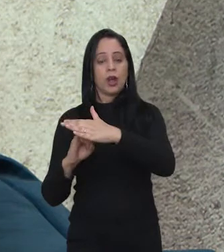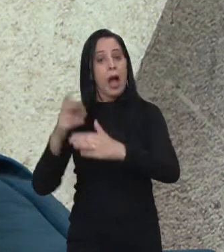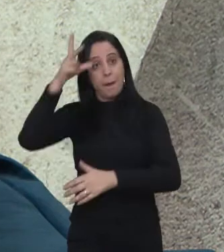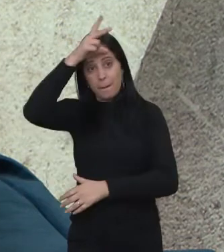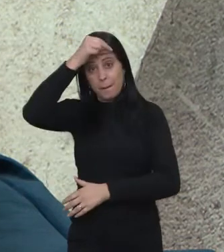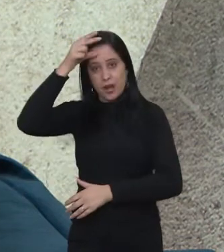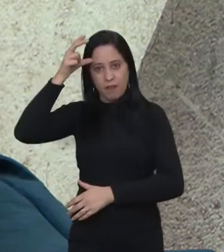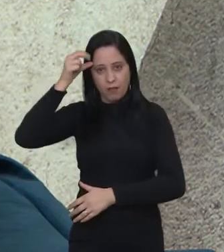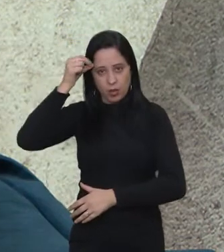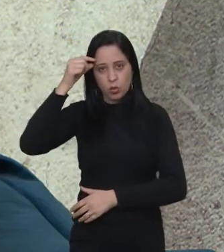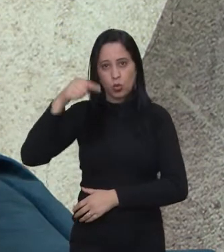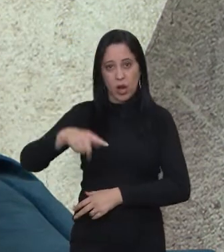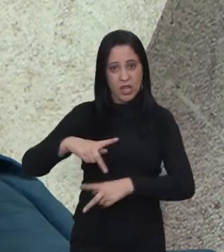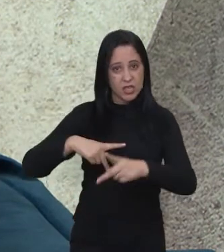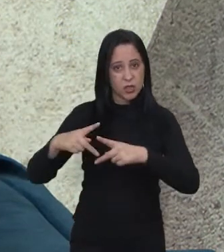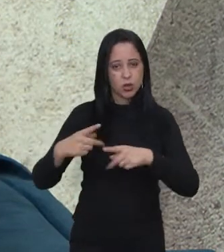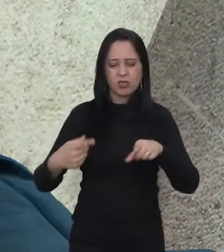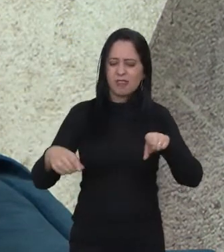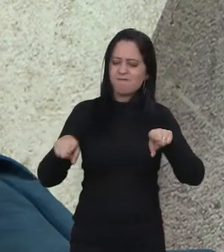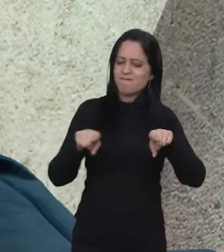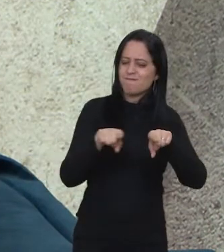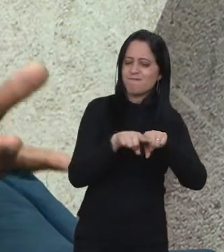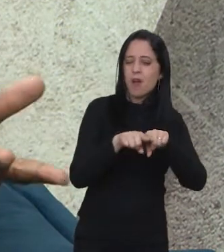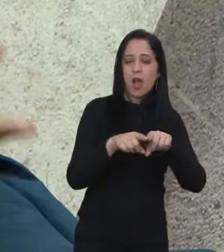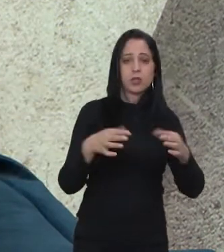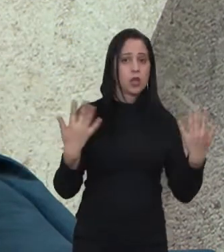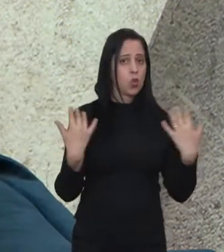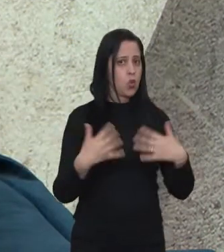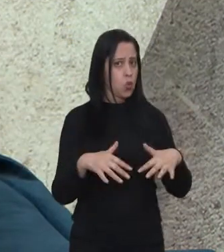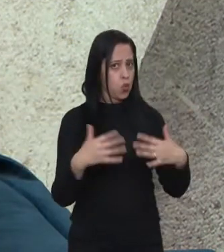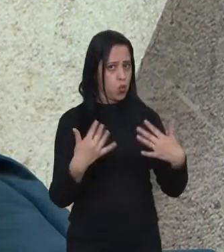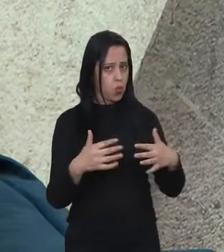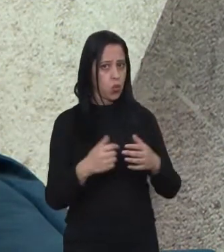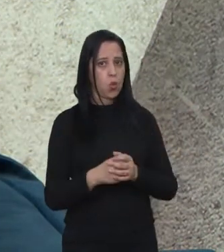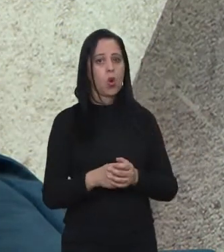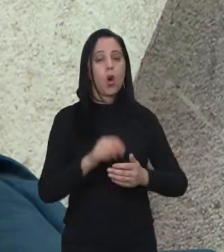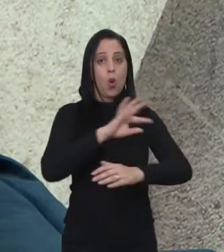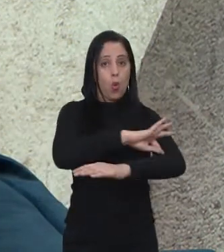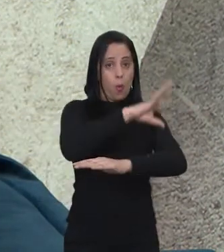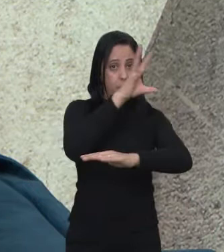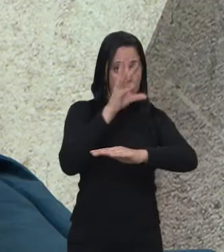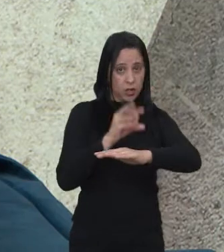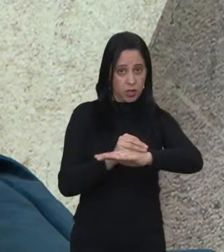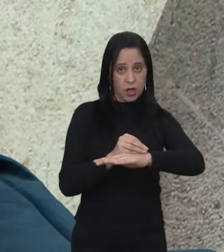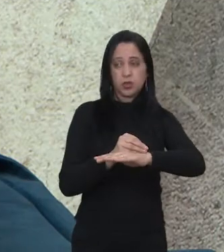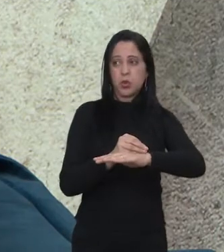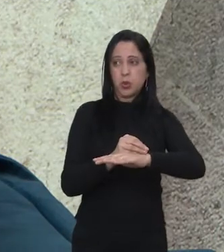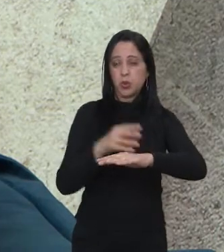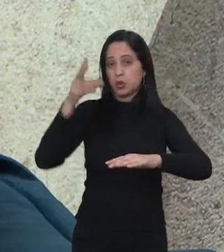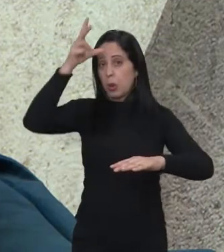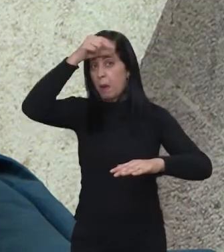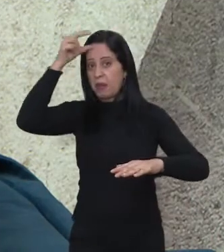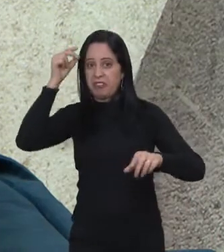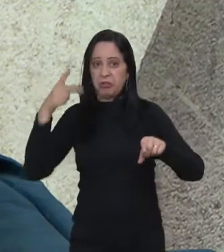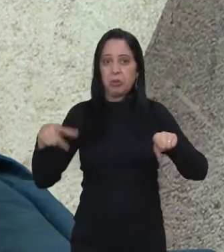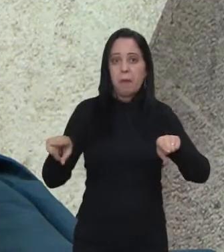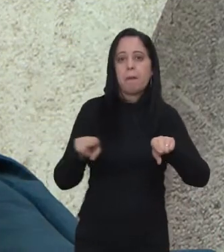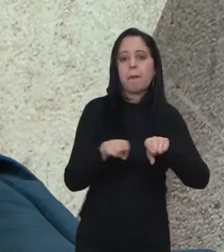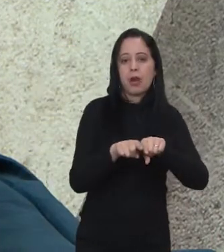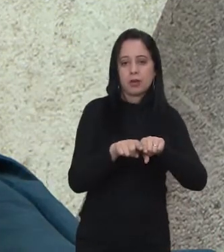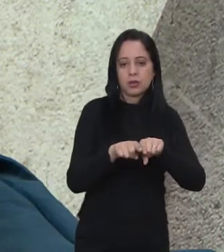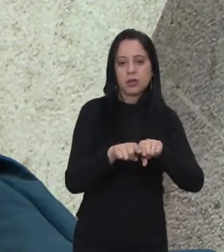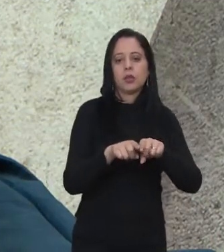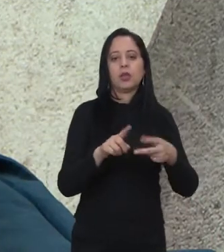do país. A Prefeitura é um grande parceiro. O Parque Tecnológico é uma iniciativa da Prefeitura que seleciona uma organização social para tocar.